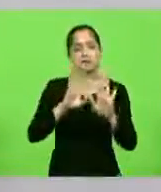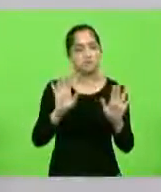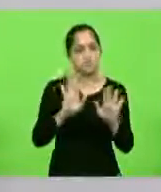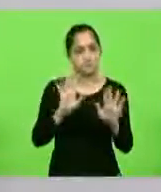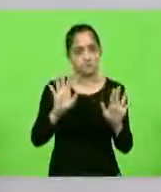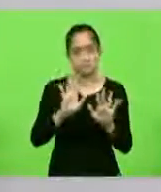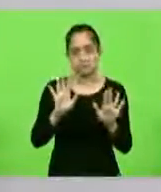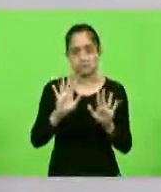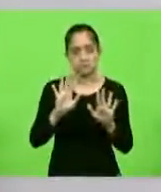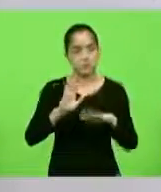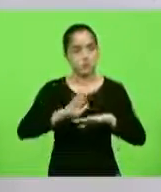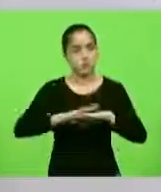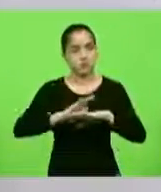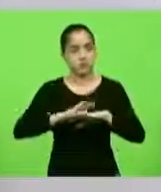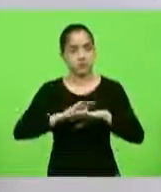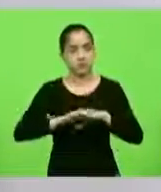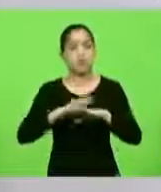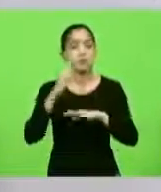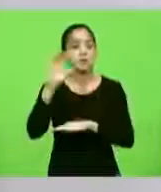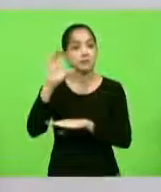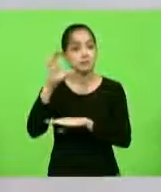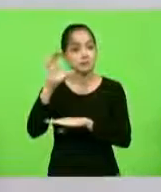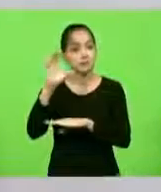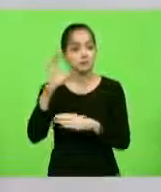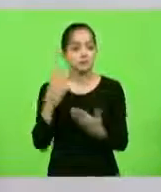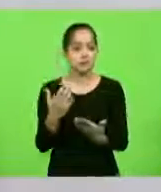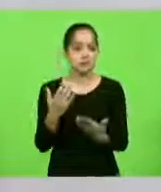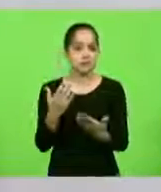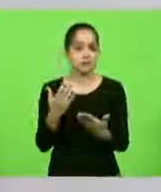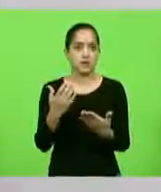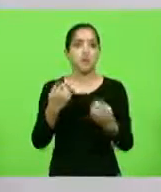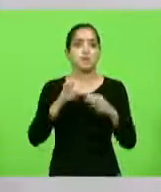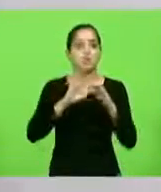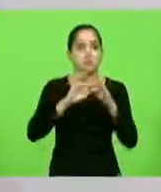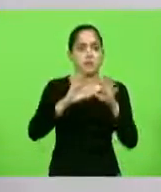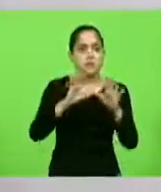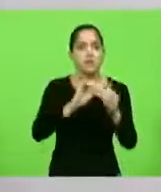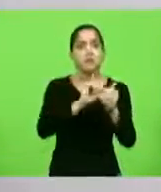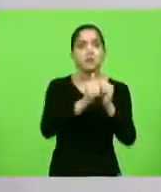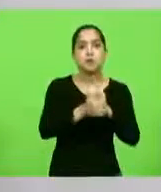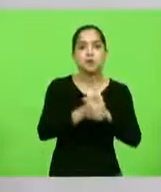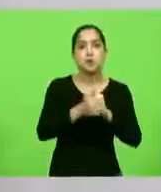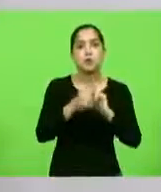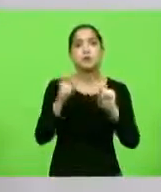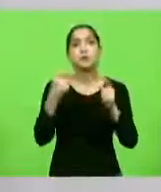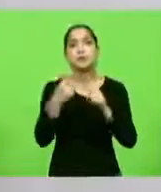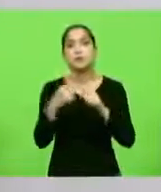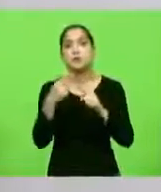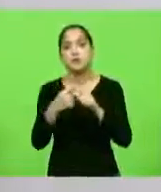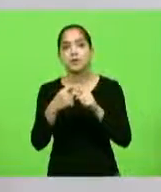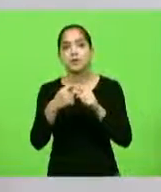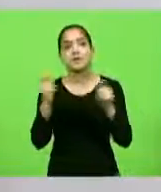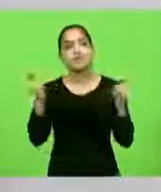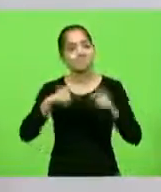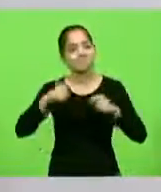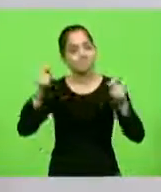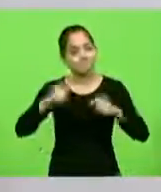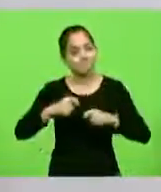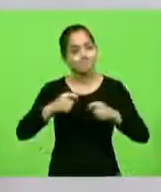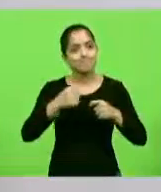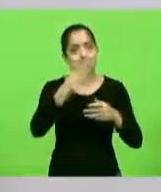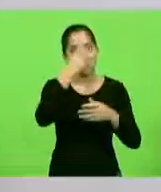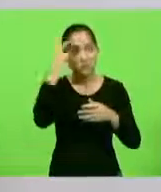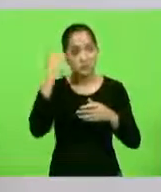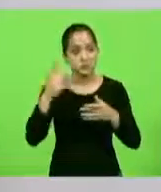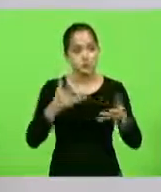não é ideológico, é uma questão científica e técnica. Nós temos que liberar o esporte porque ele dá oportunidade para as pessoas buscarem a